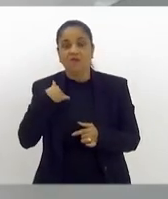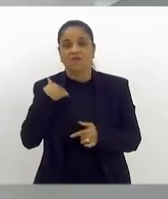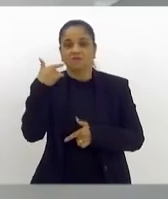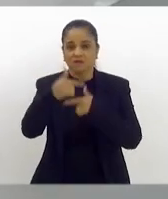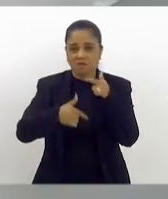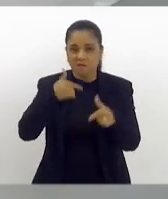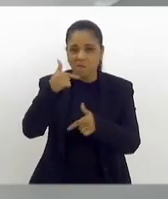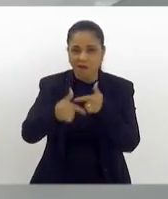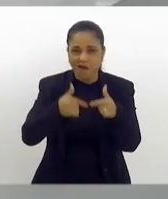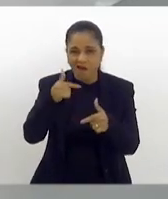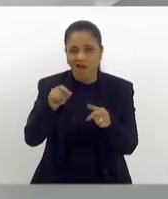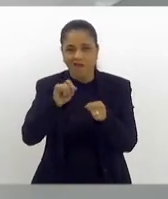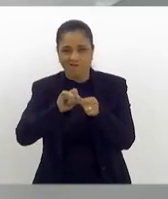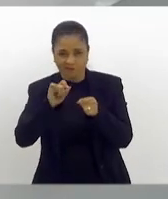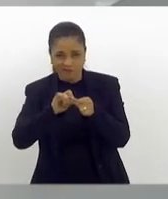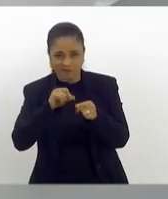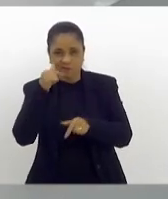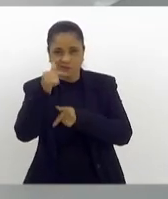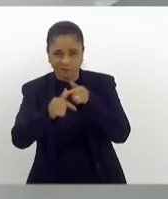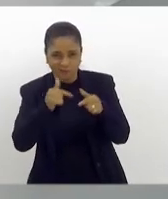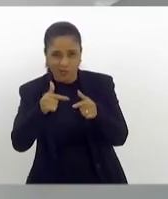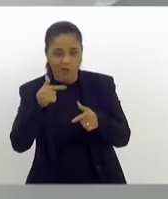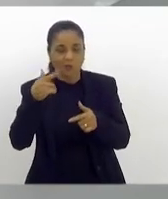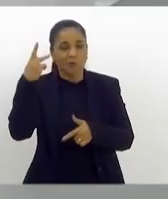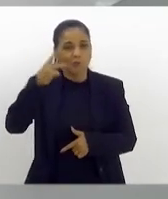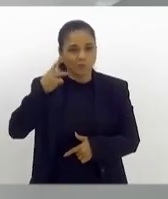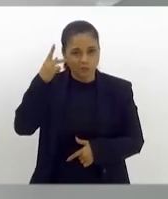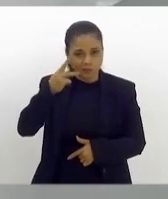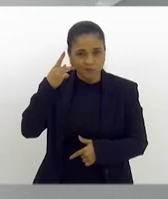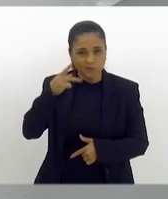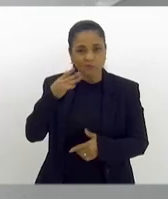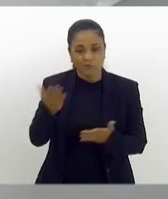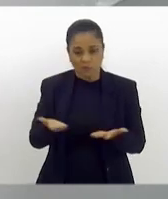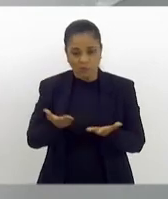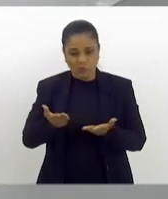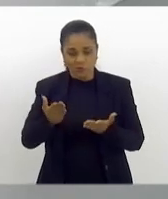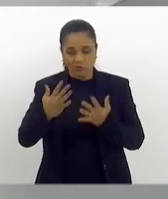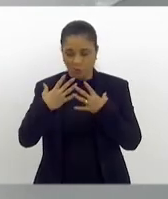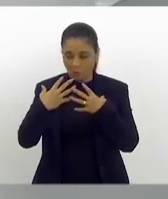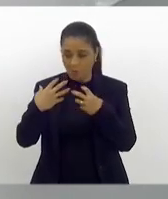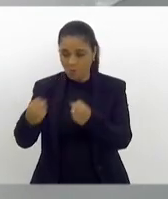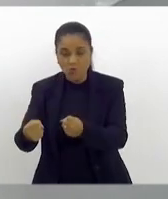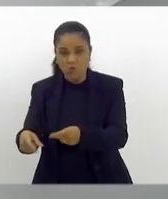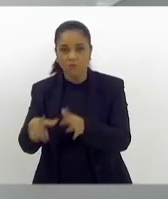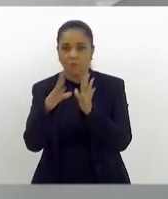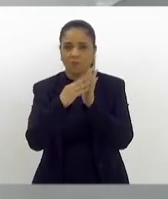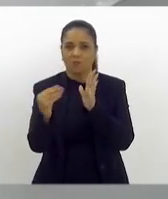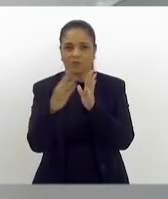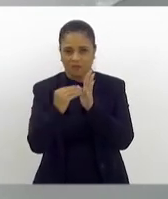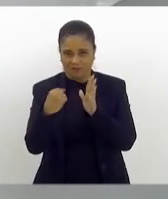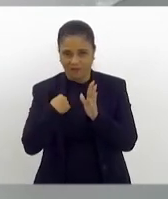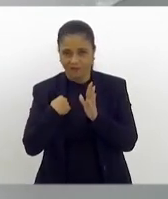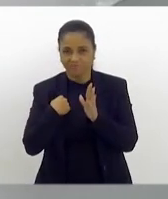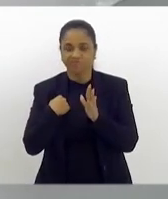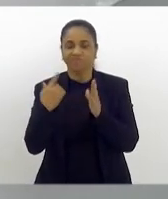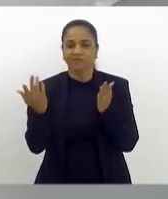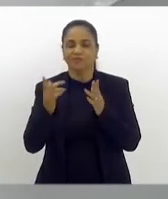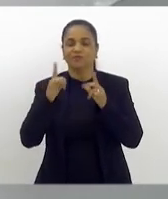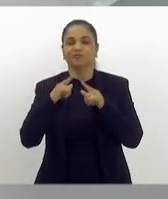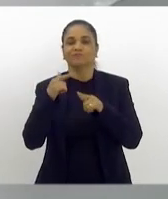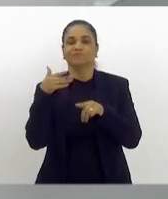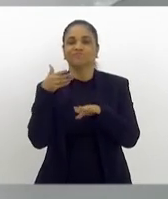e hoje é um dos melhores parlamentares ali em Brasília, em defesa